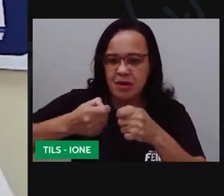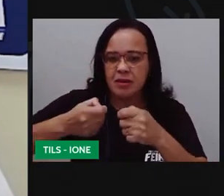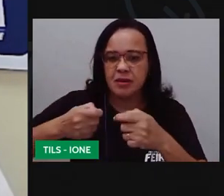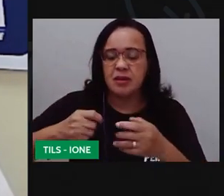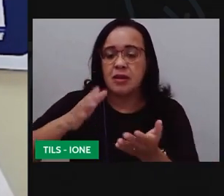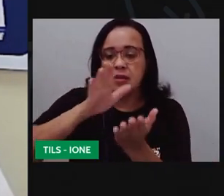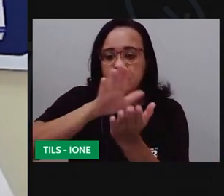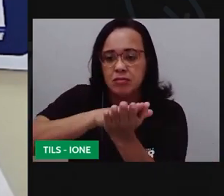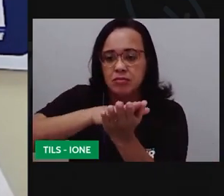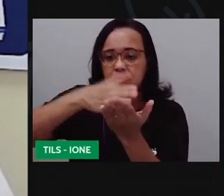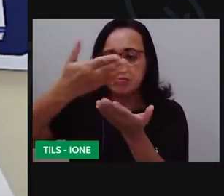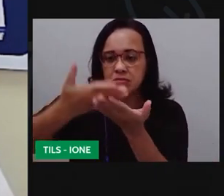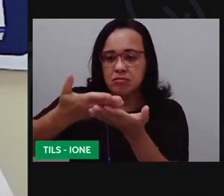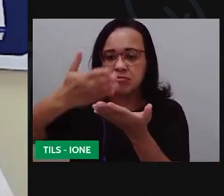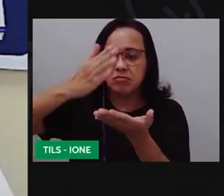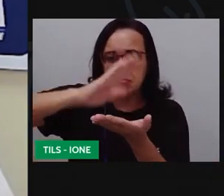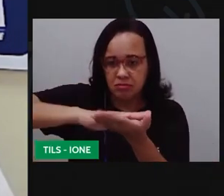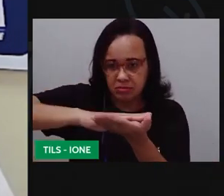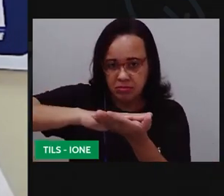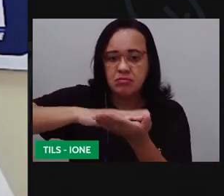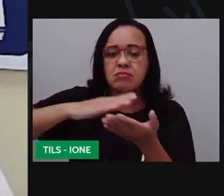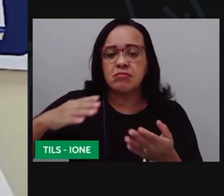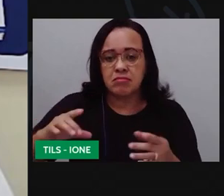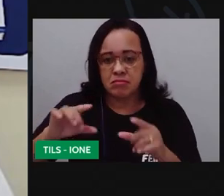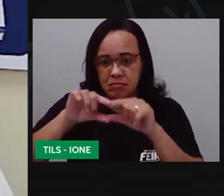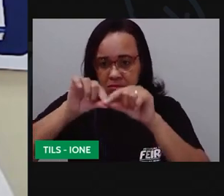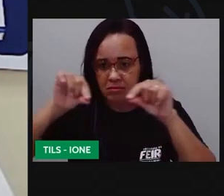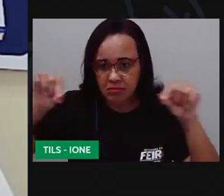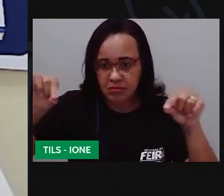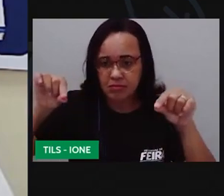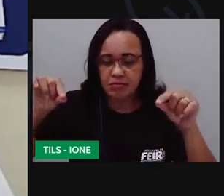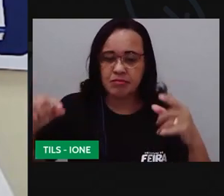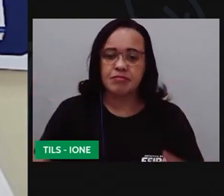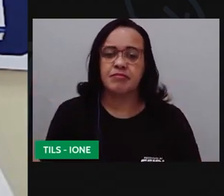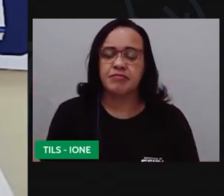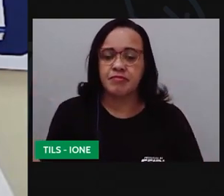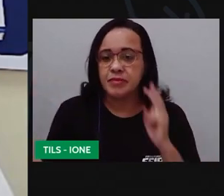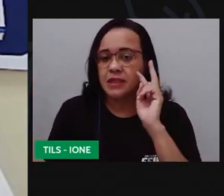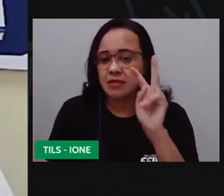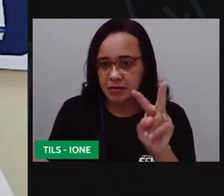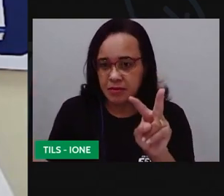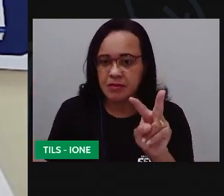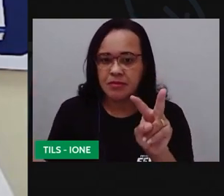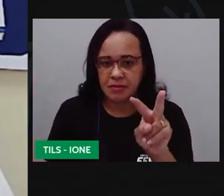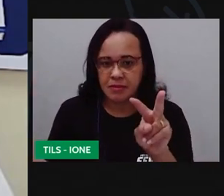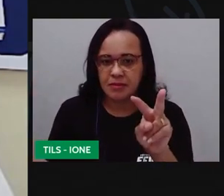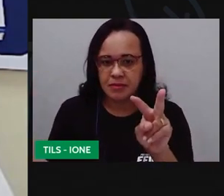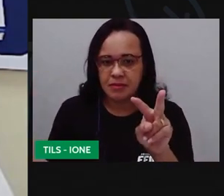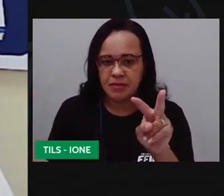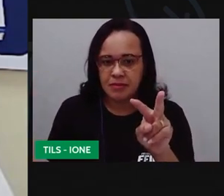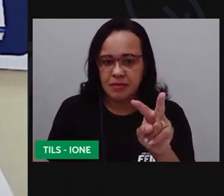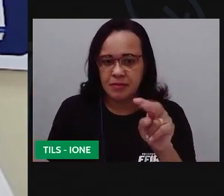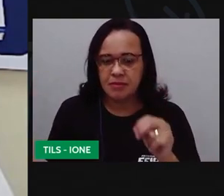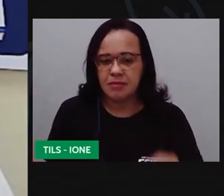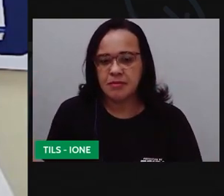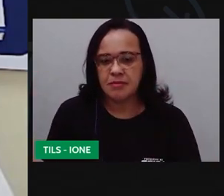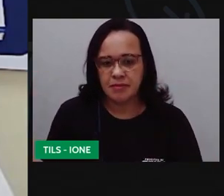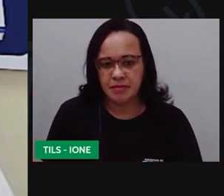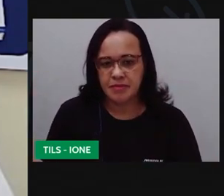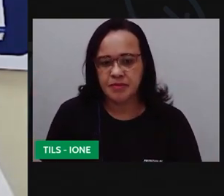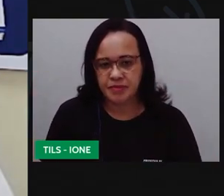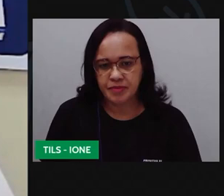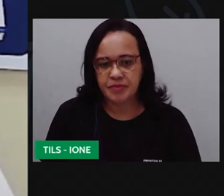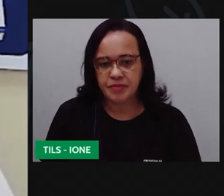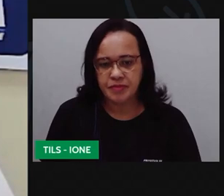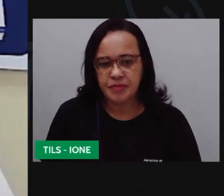dobrar aqui as pontinhas ó pego o meio tá vendo? aprocha o meio aqui e vou dobrar também aqui um tracinho na